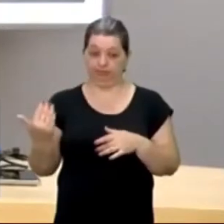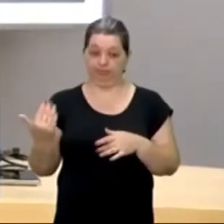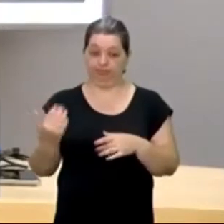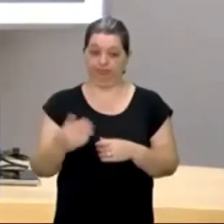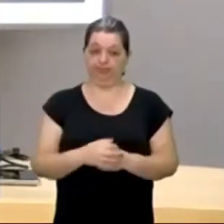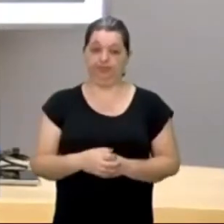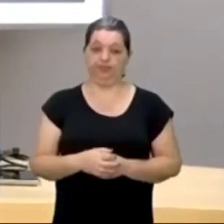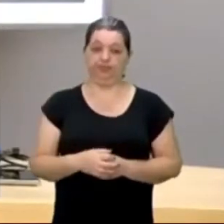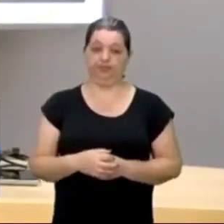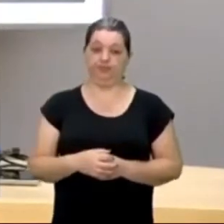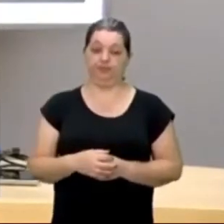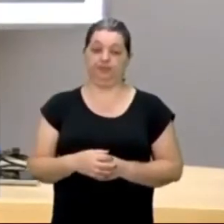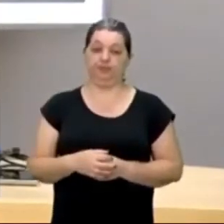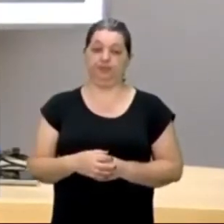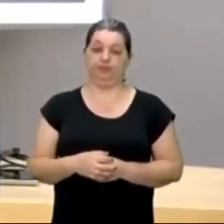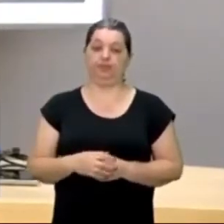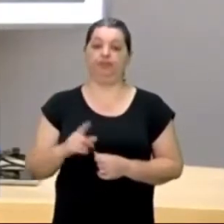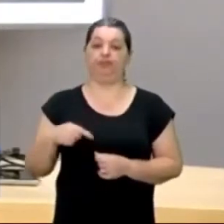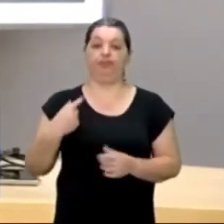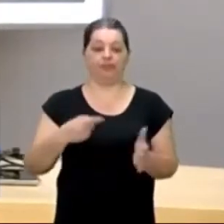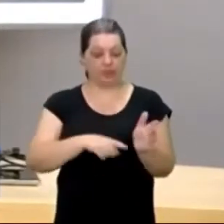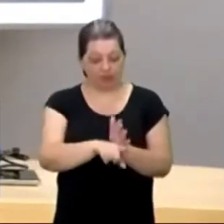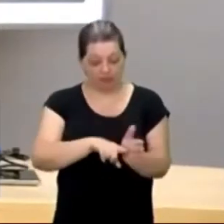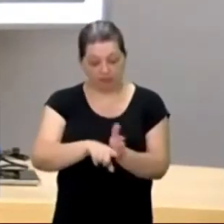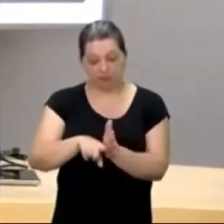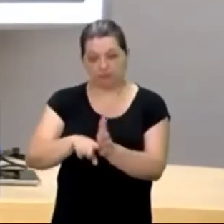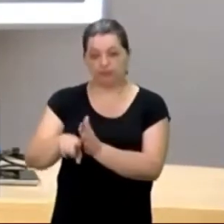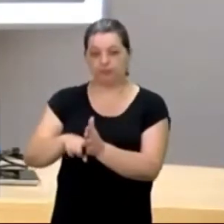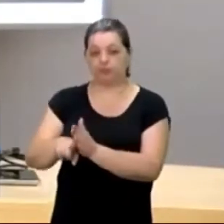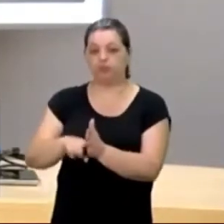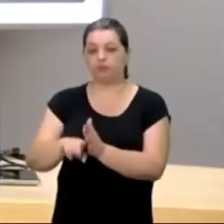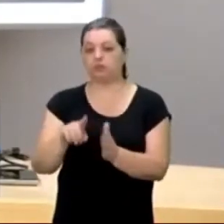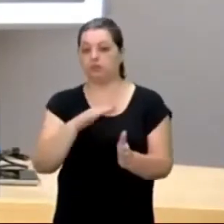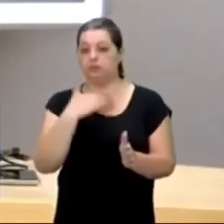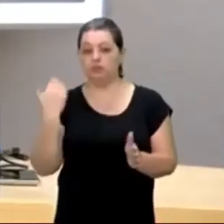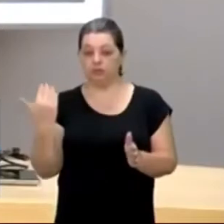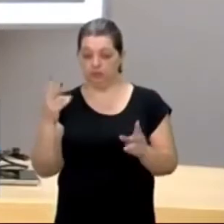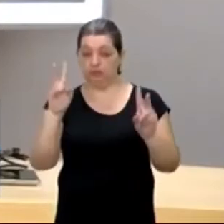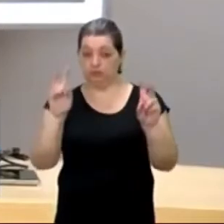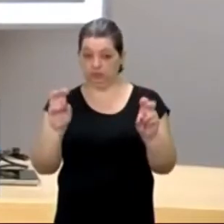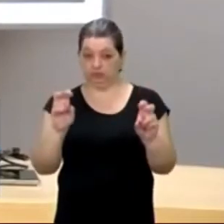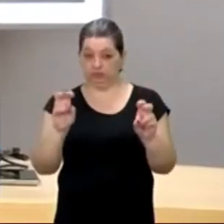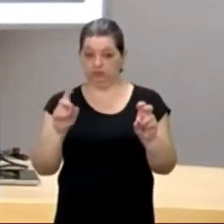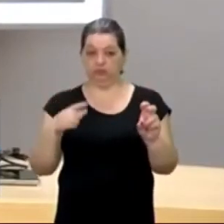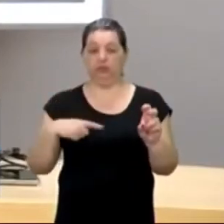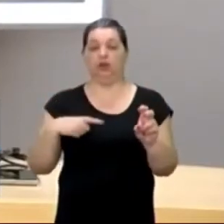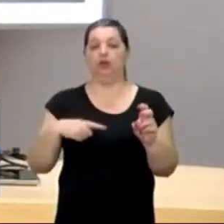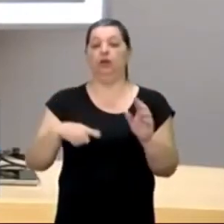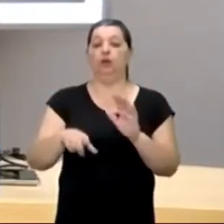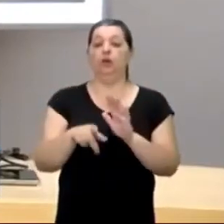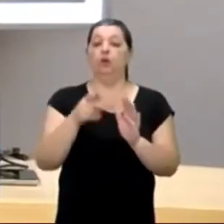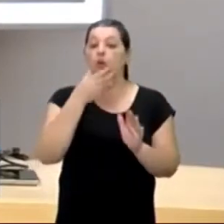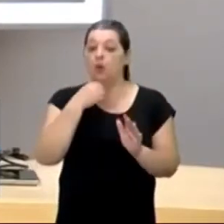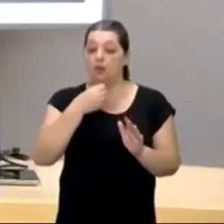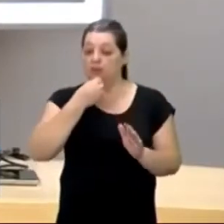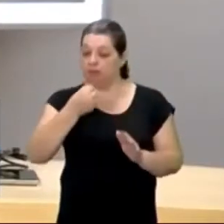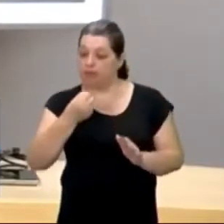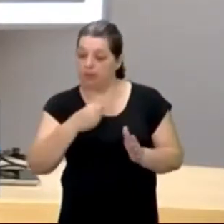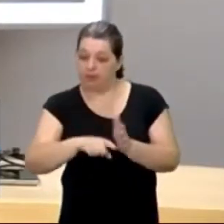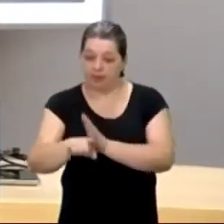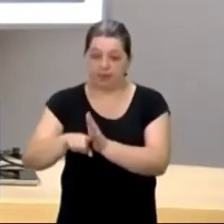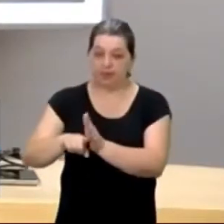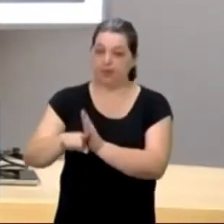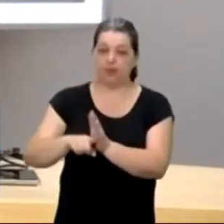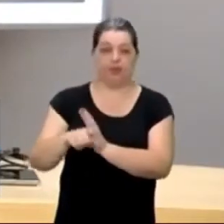então, ele passa, a investigar, essa morte, esse jornalista, que nunca tem nome, e ele vai, ele começa,